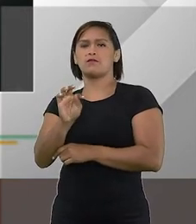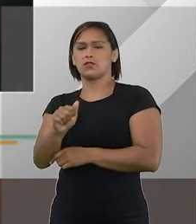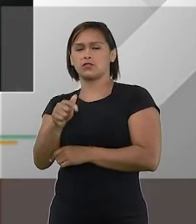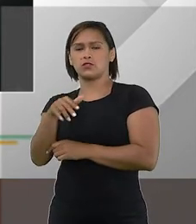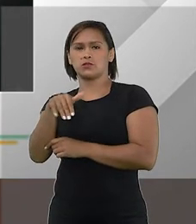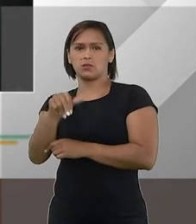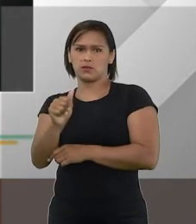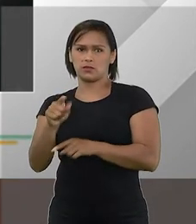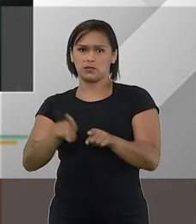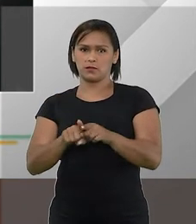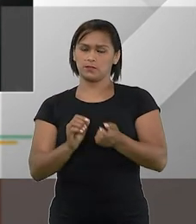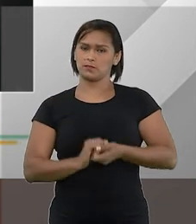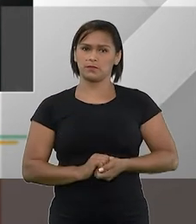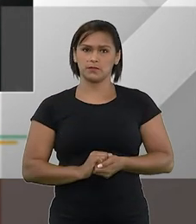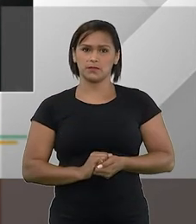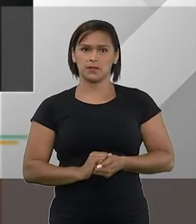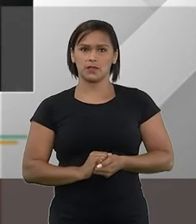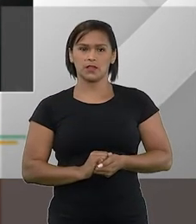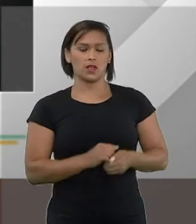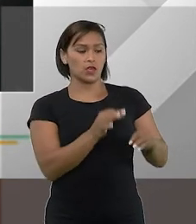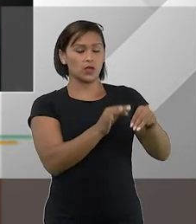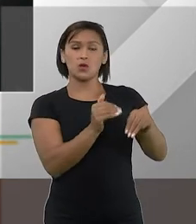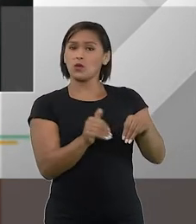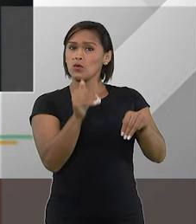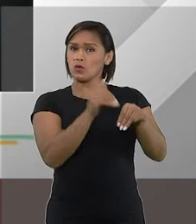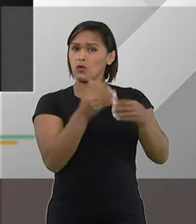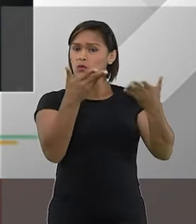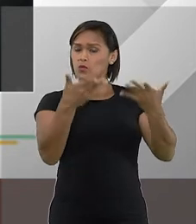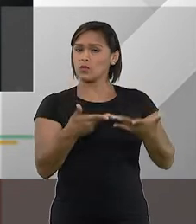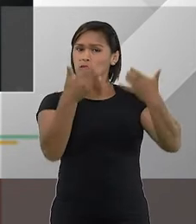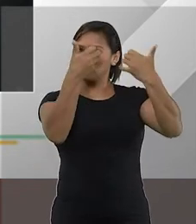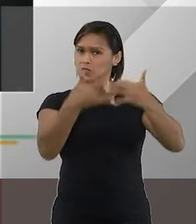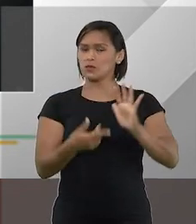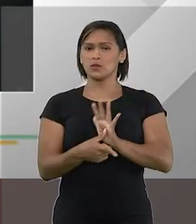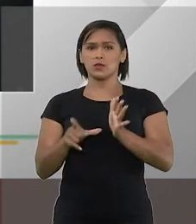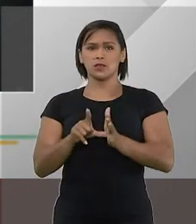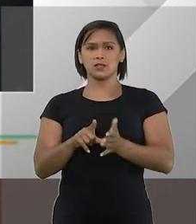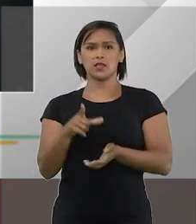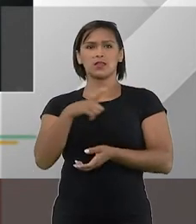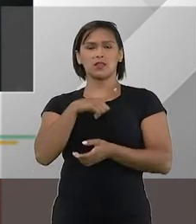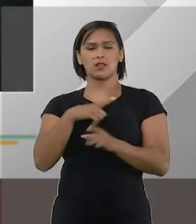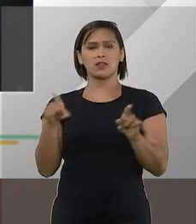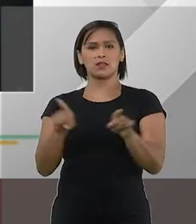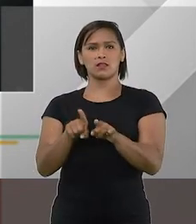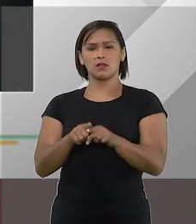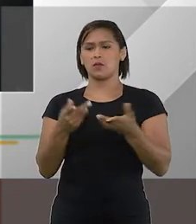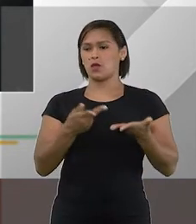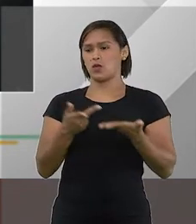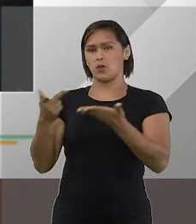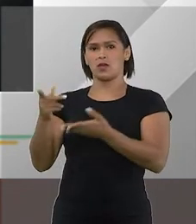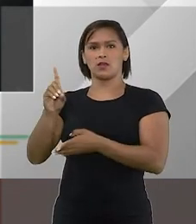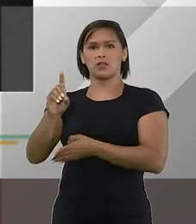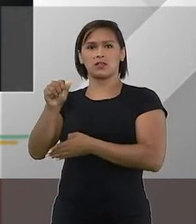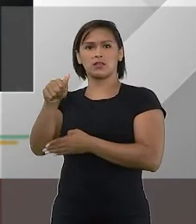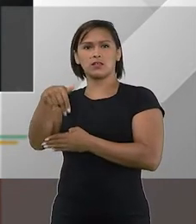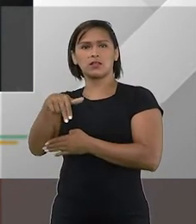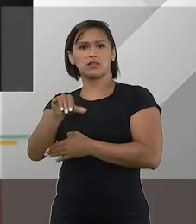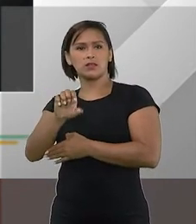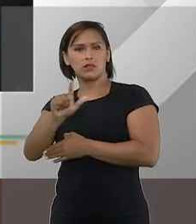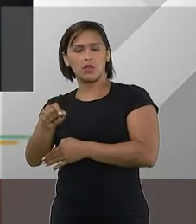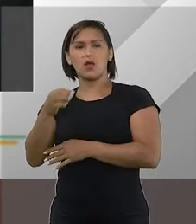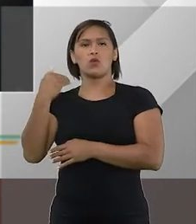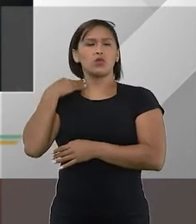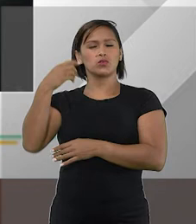obrigado. E como o ministro Moura Ribeiro já antecipou, a gente está também com ele, Daniel Cárnio